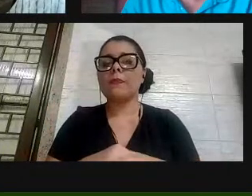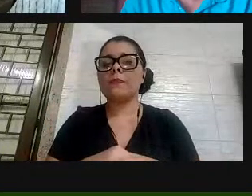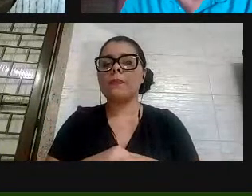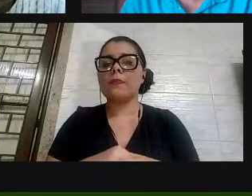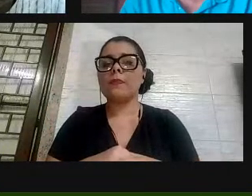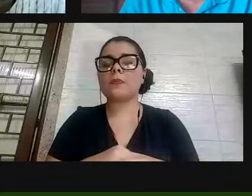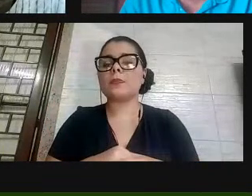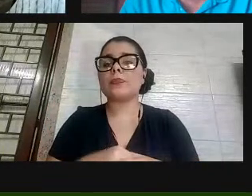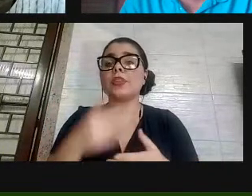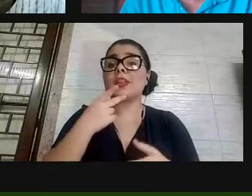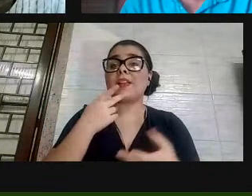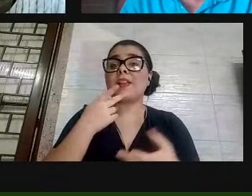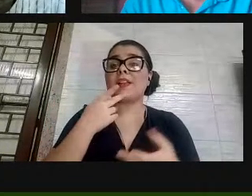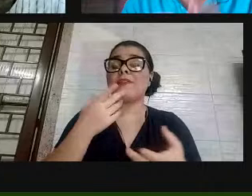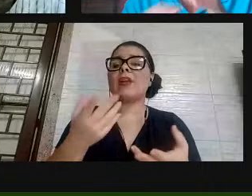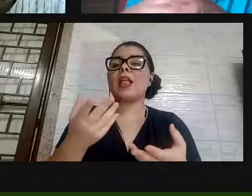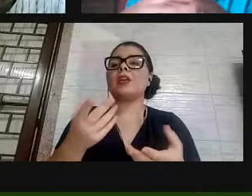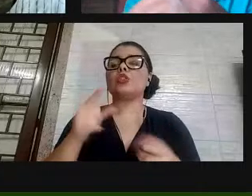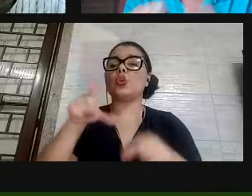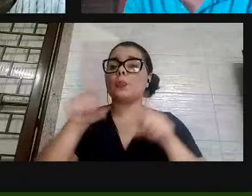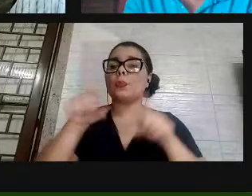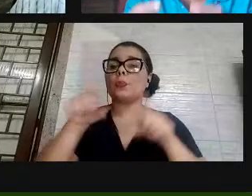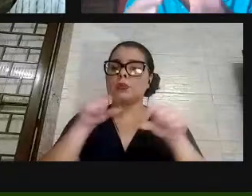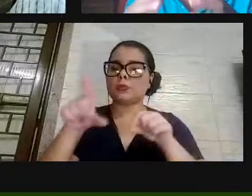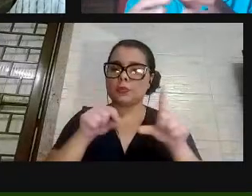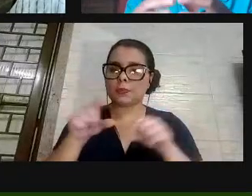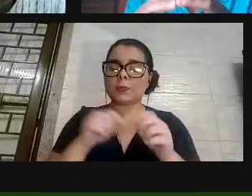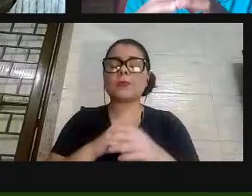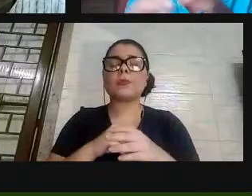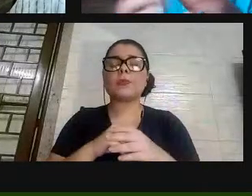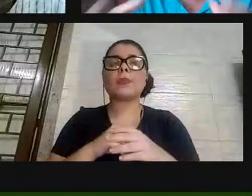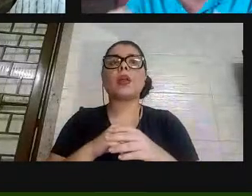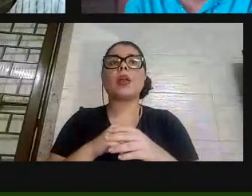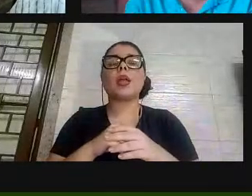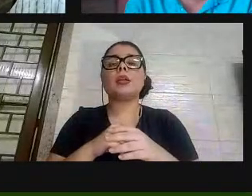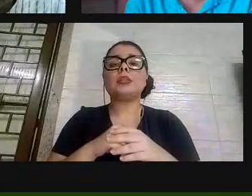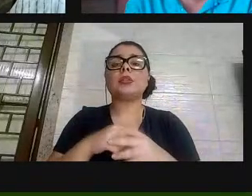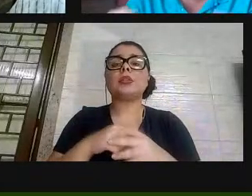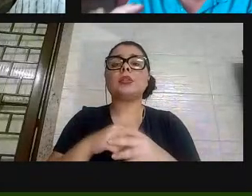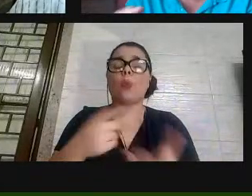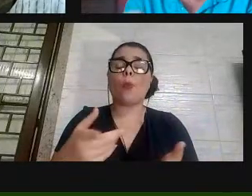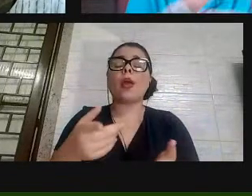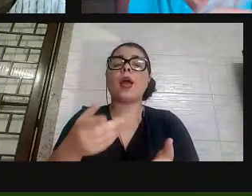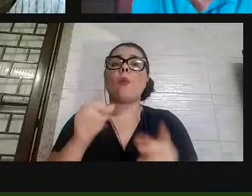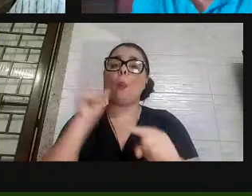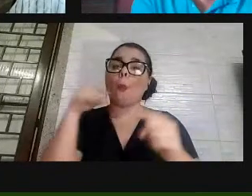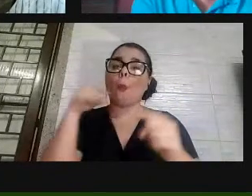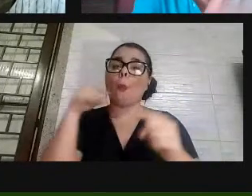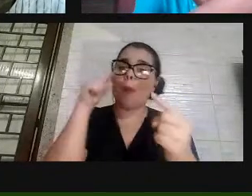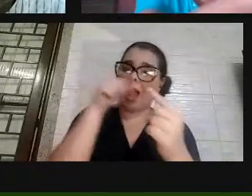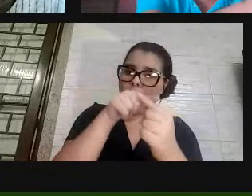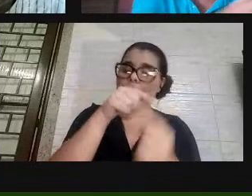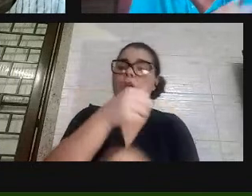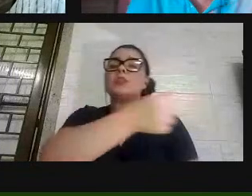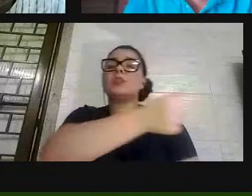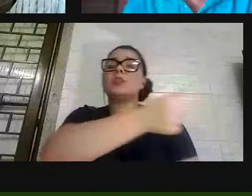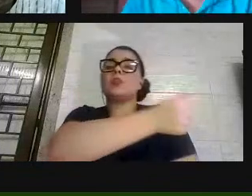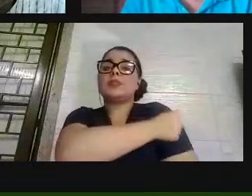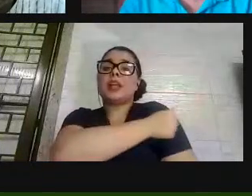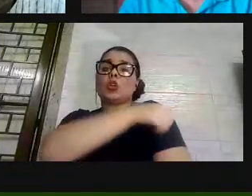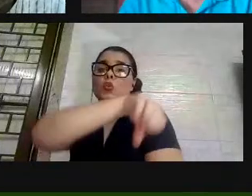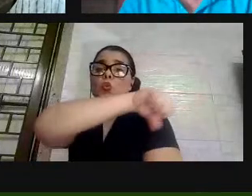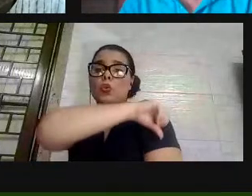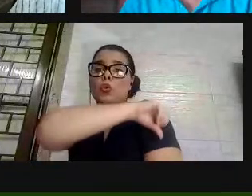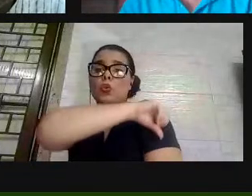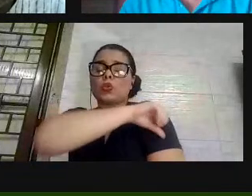processo seletivo. o público-alvo foram alunos do nono ano, porque é um preparatório para o ensino